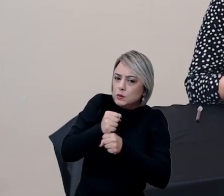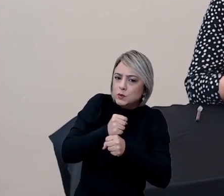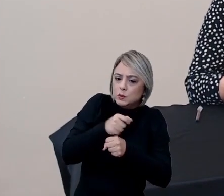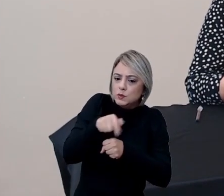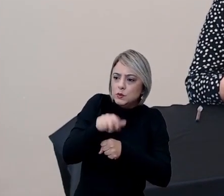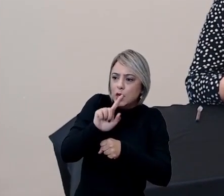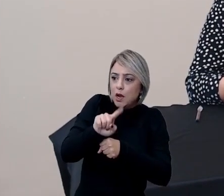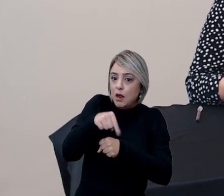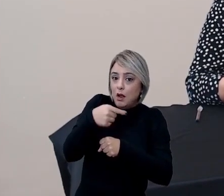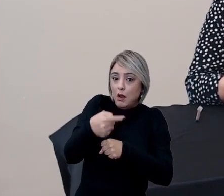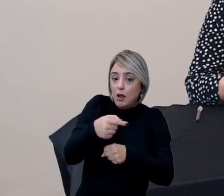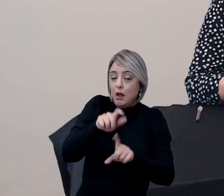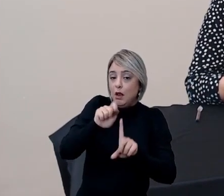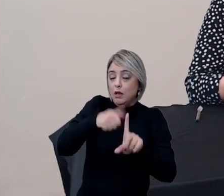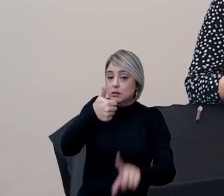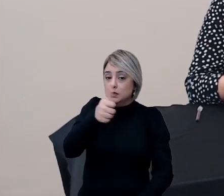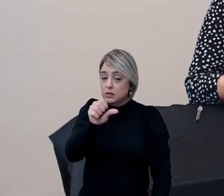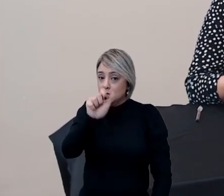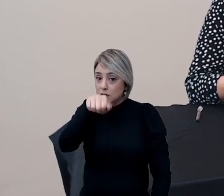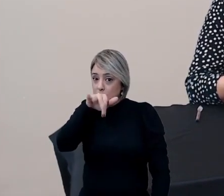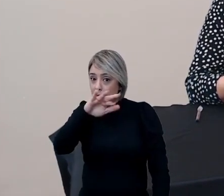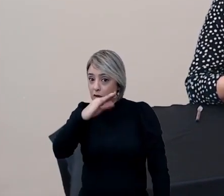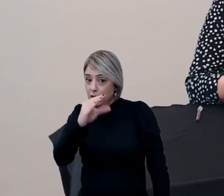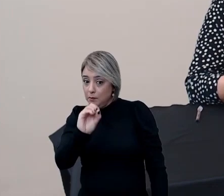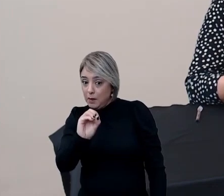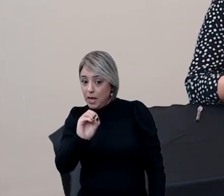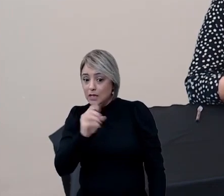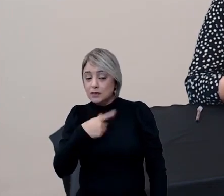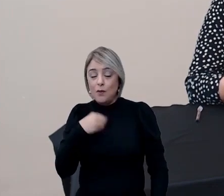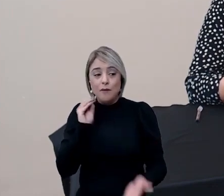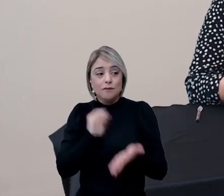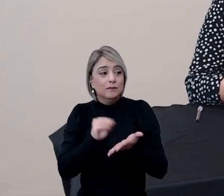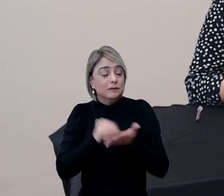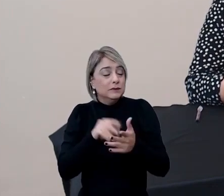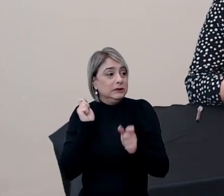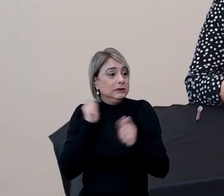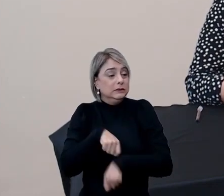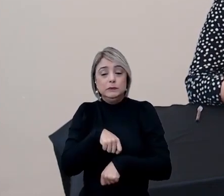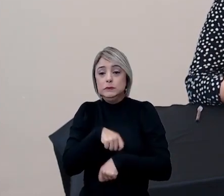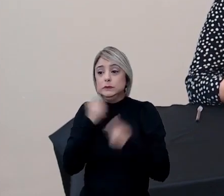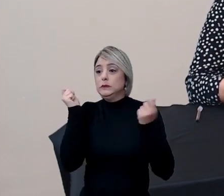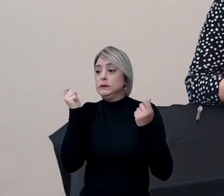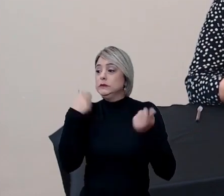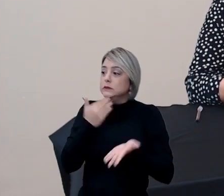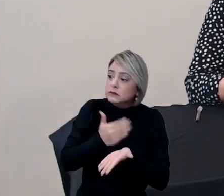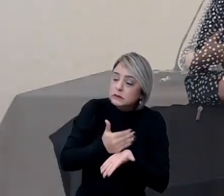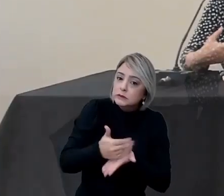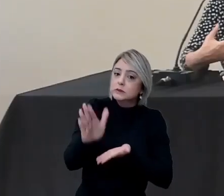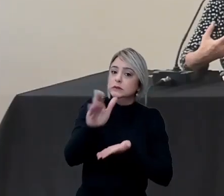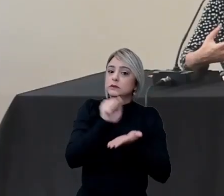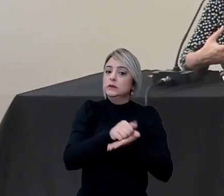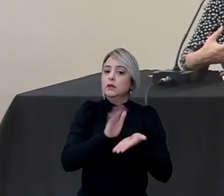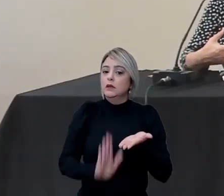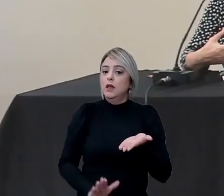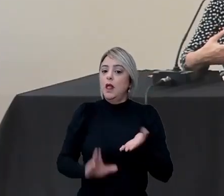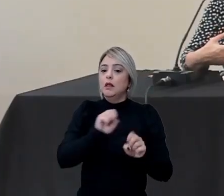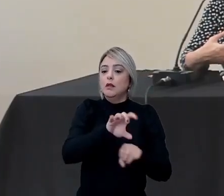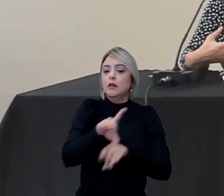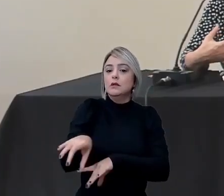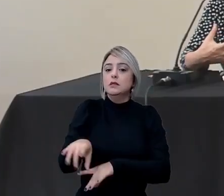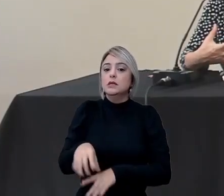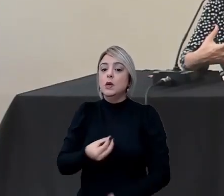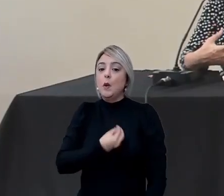logo em 16 de março, com a impossibilidade de prosseguir com atividades de ensino